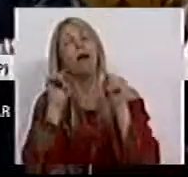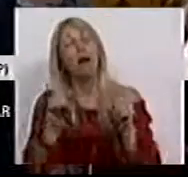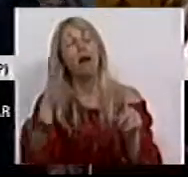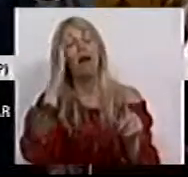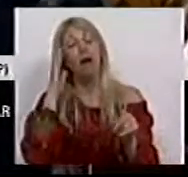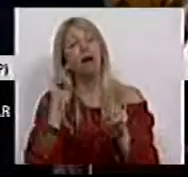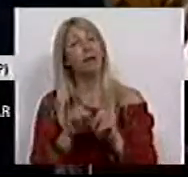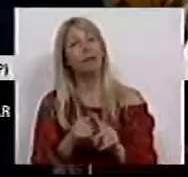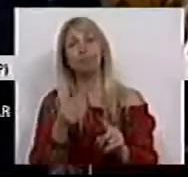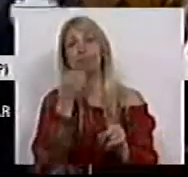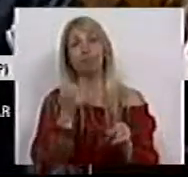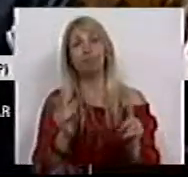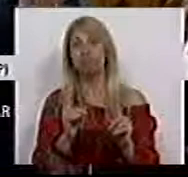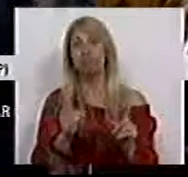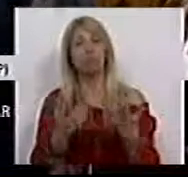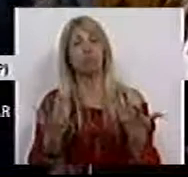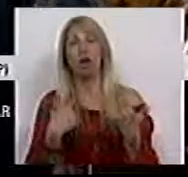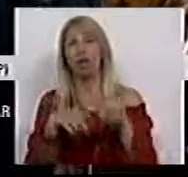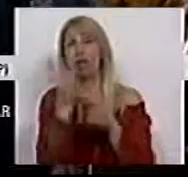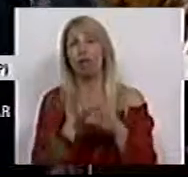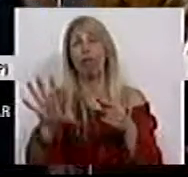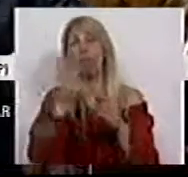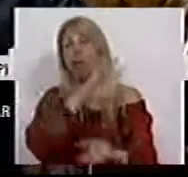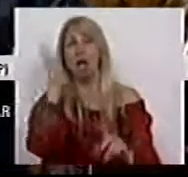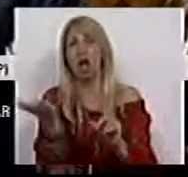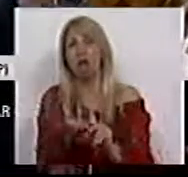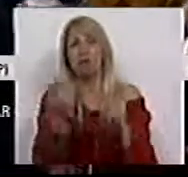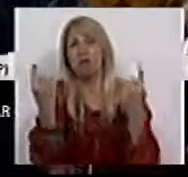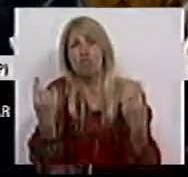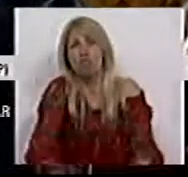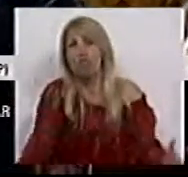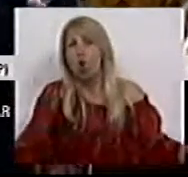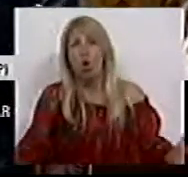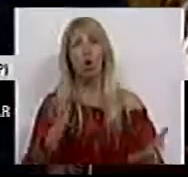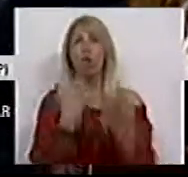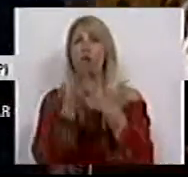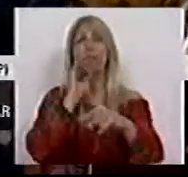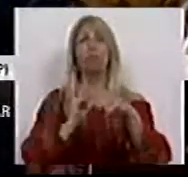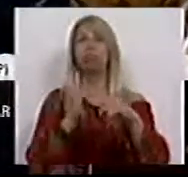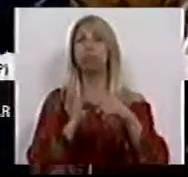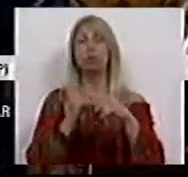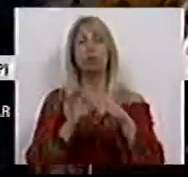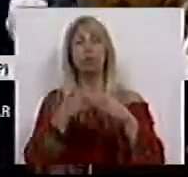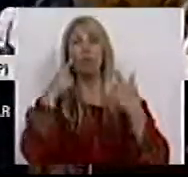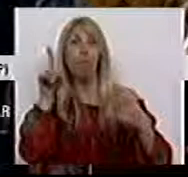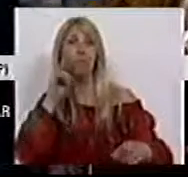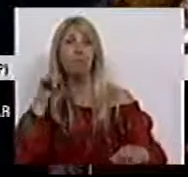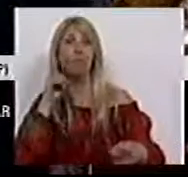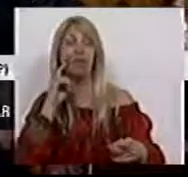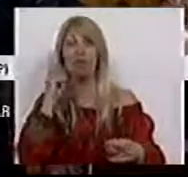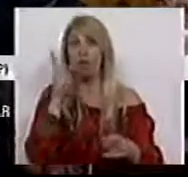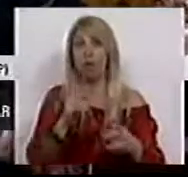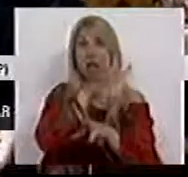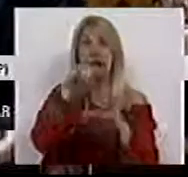CDS, que não trará nada para resolver o problema da violência em meioscolar, porque ela tem outras causas, tem a ver